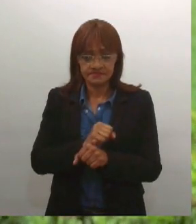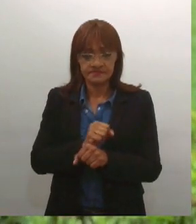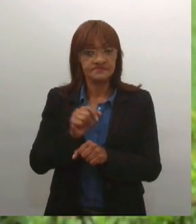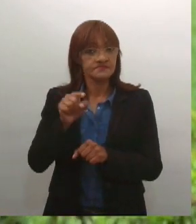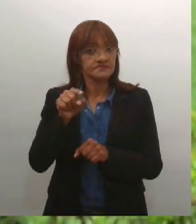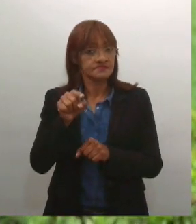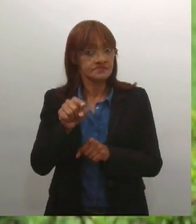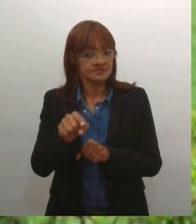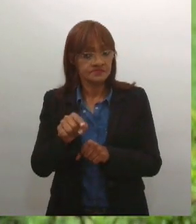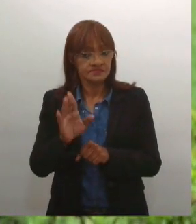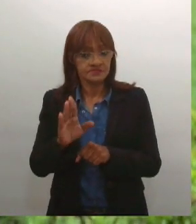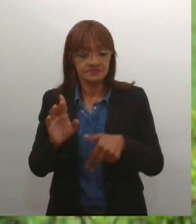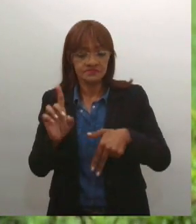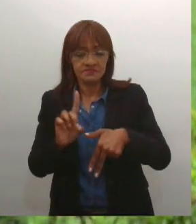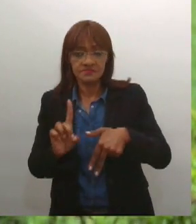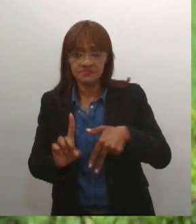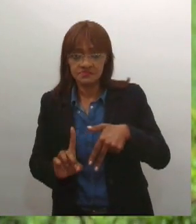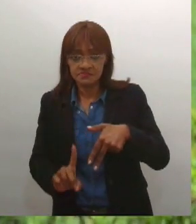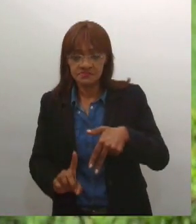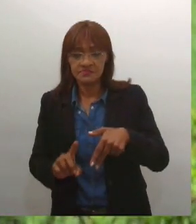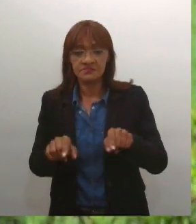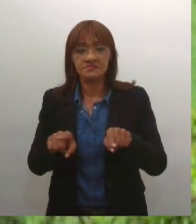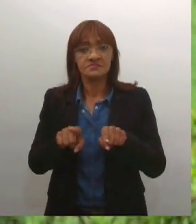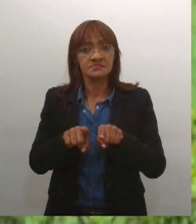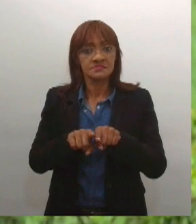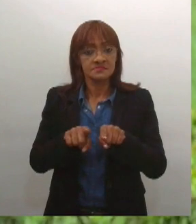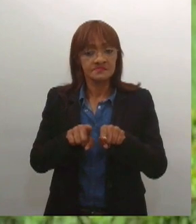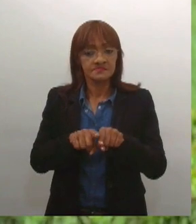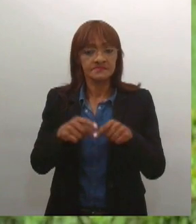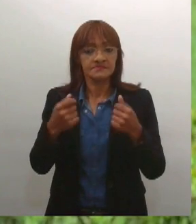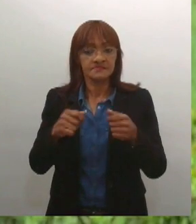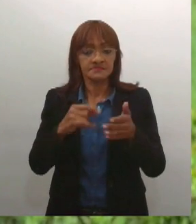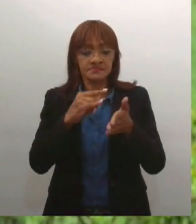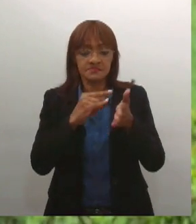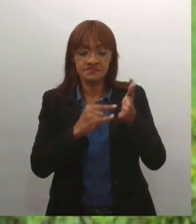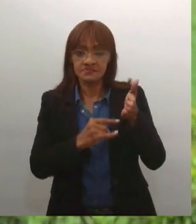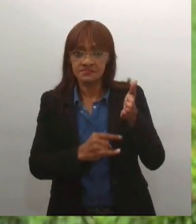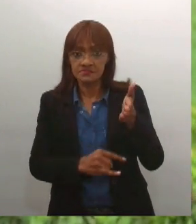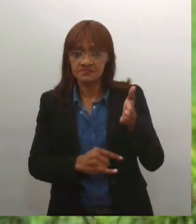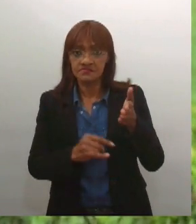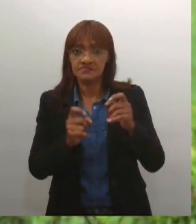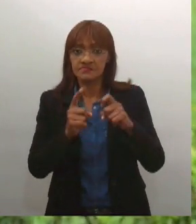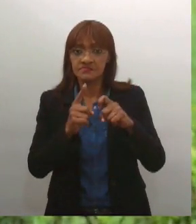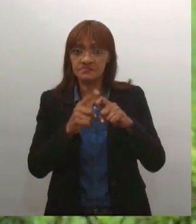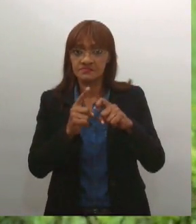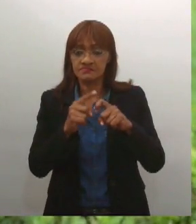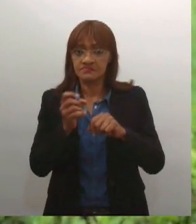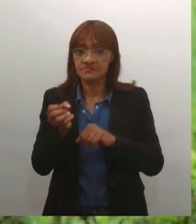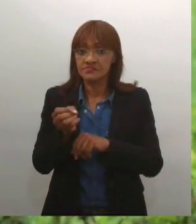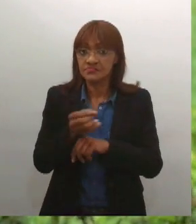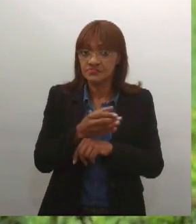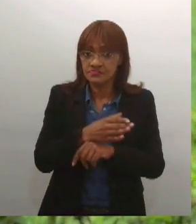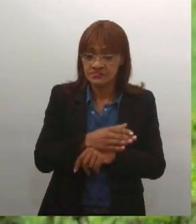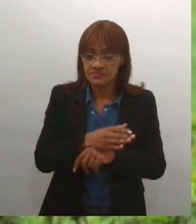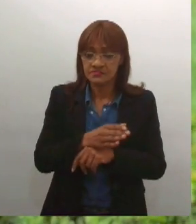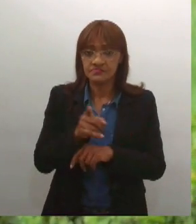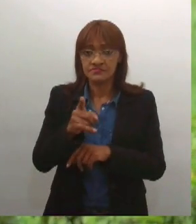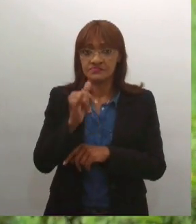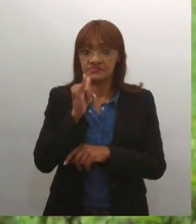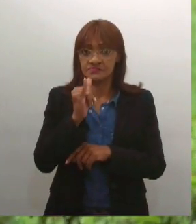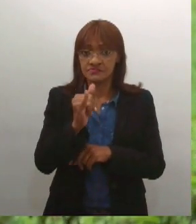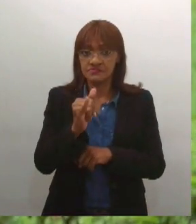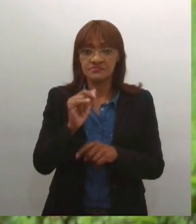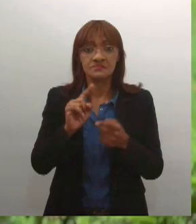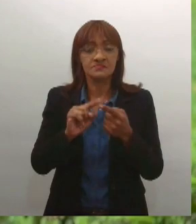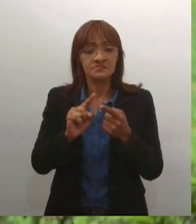com deficiência, deverá trazer também o laudo médico atualizado. Lembramos que nós não